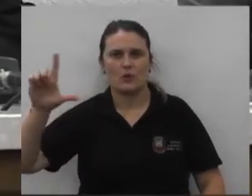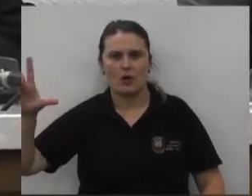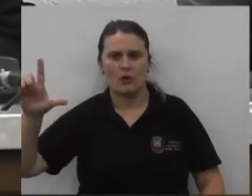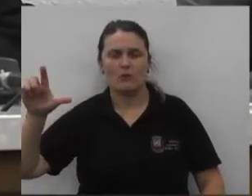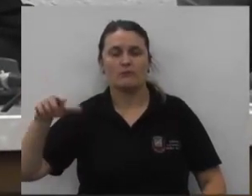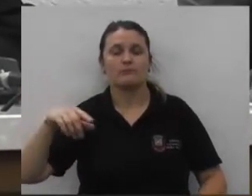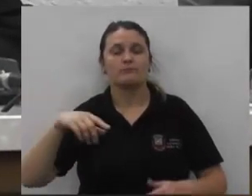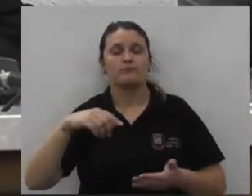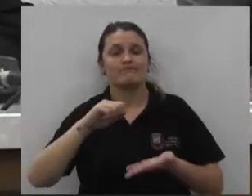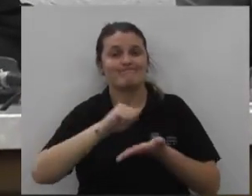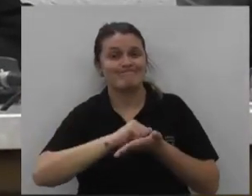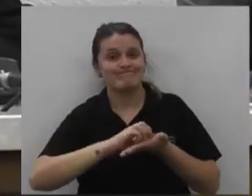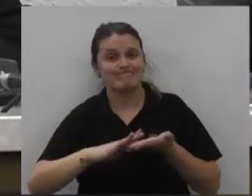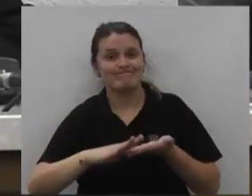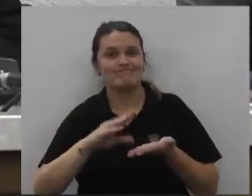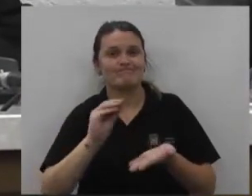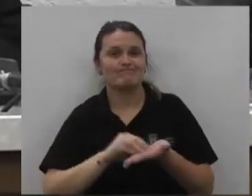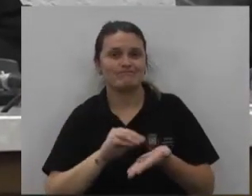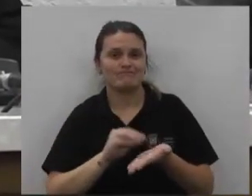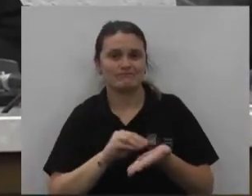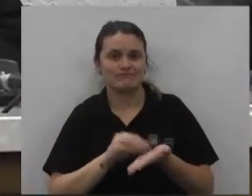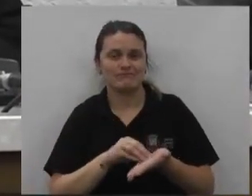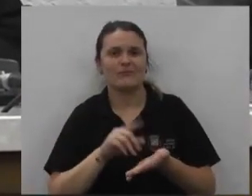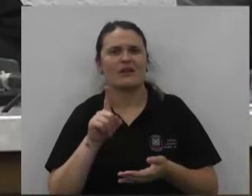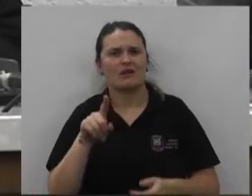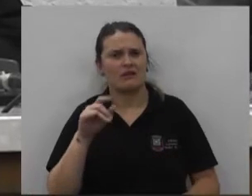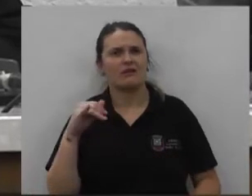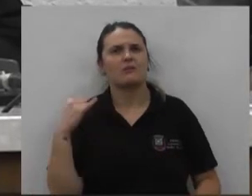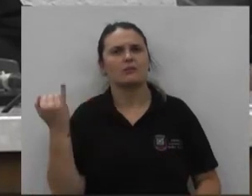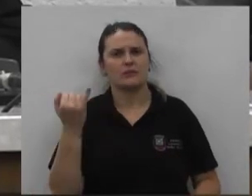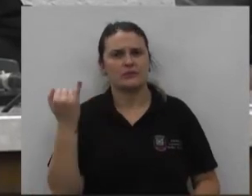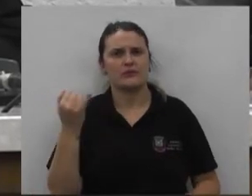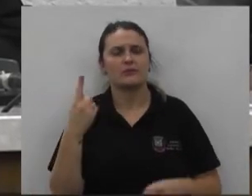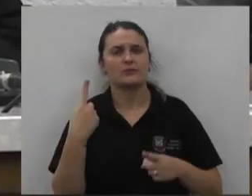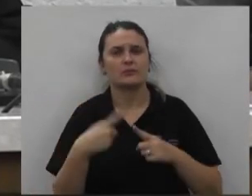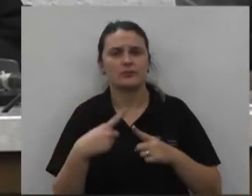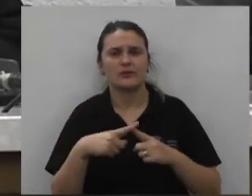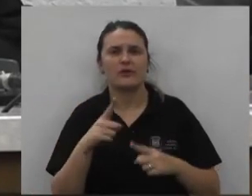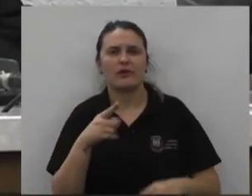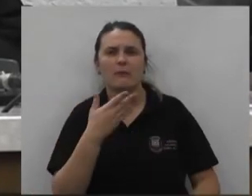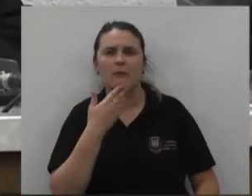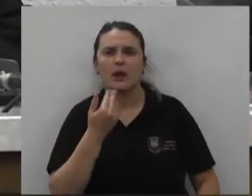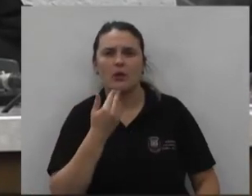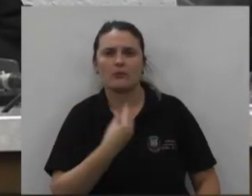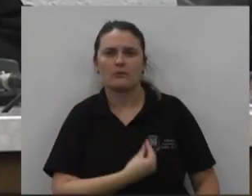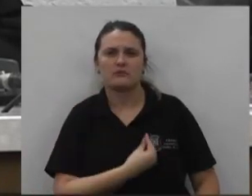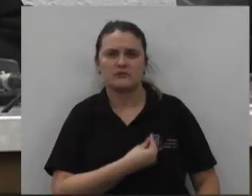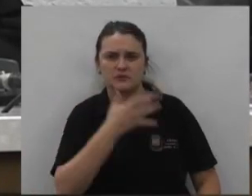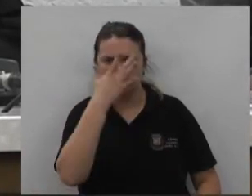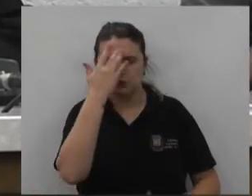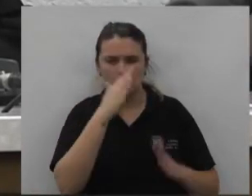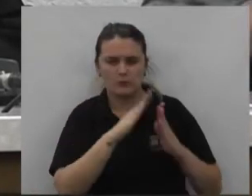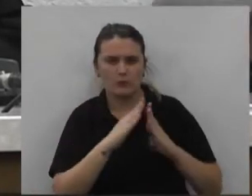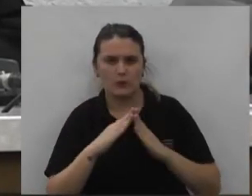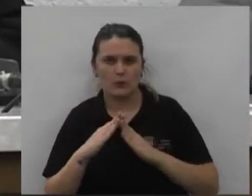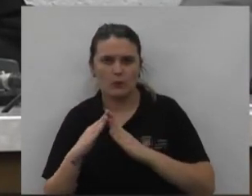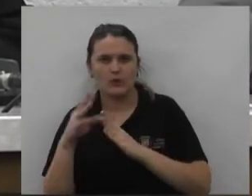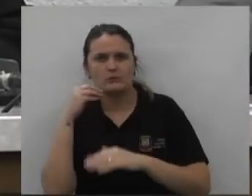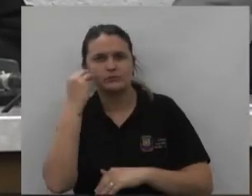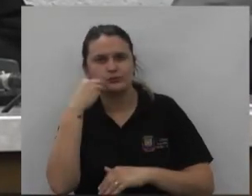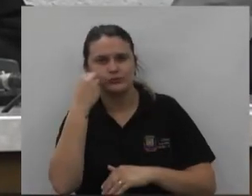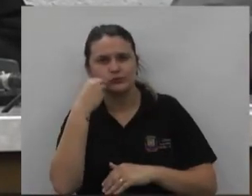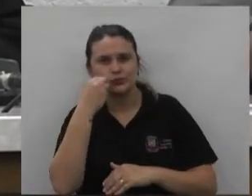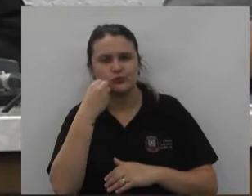a pavimentação asfáltica no local é de suma importância gerando qualidade de vida e oportunizando melhor